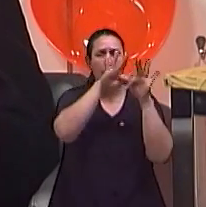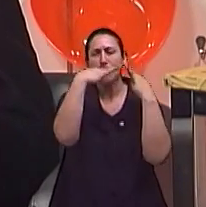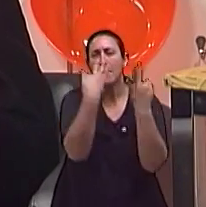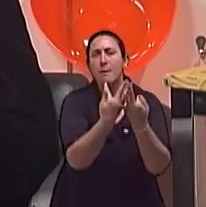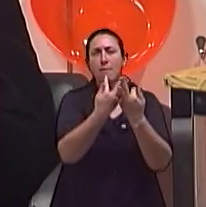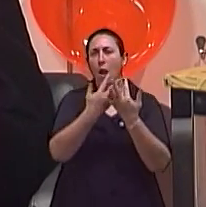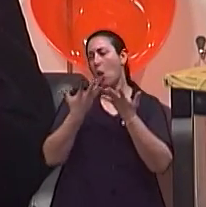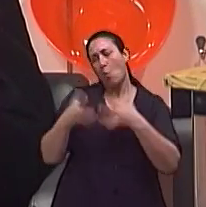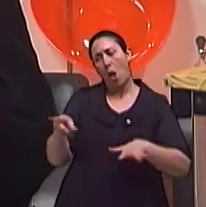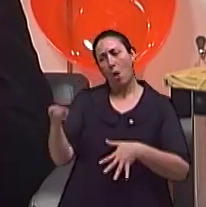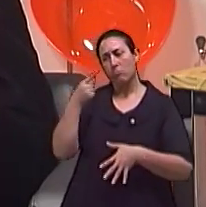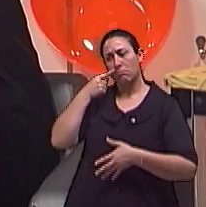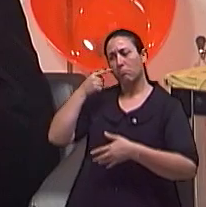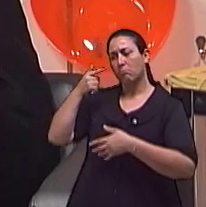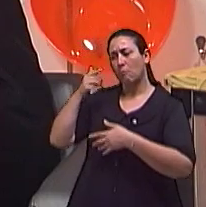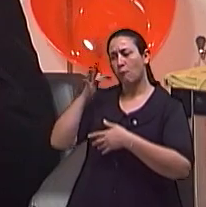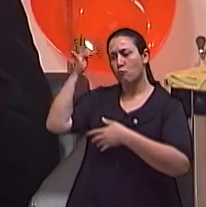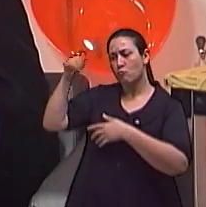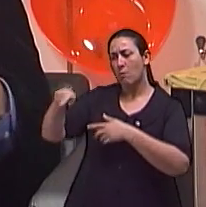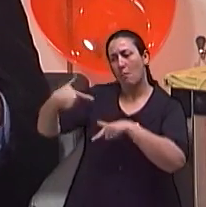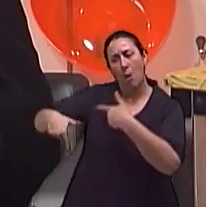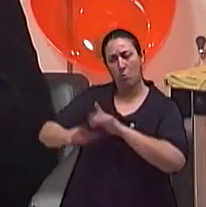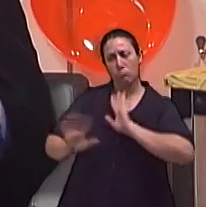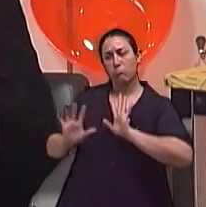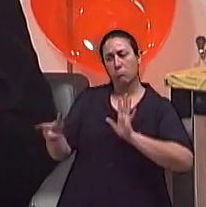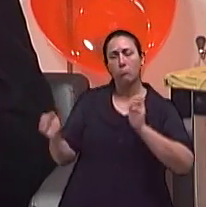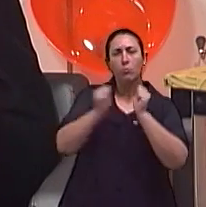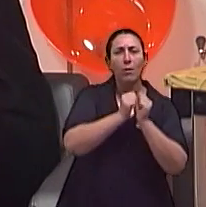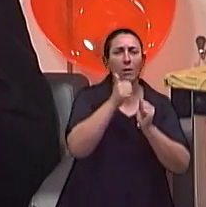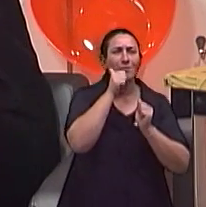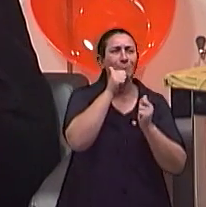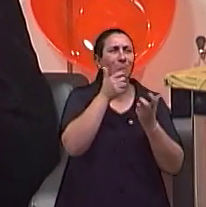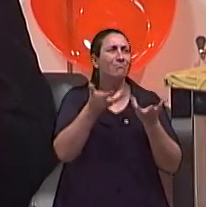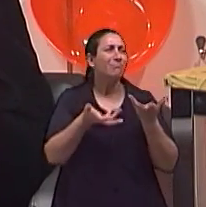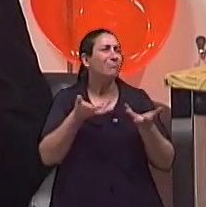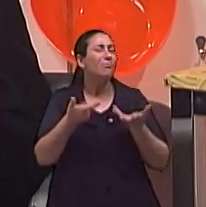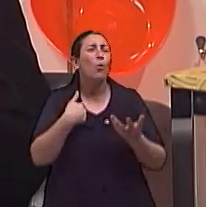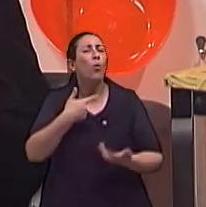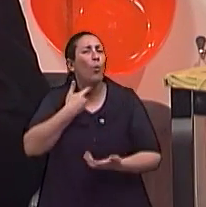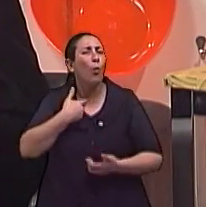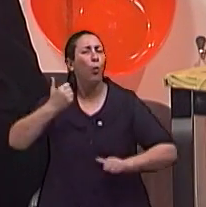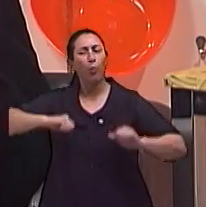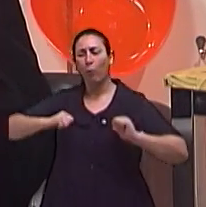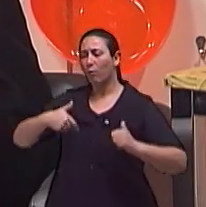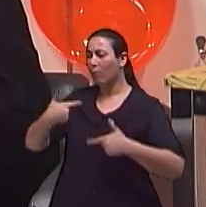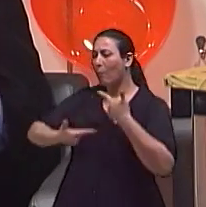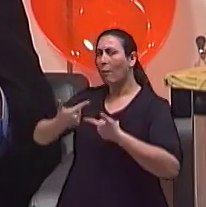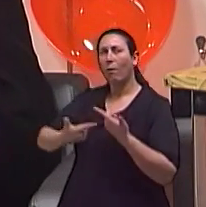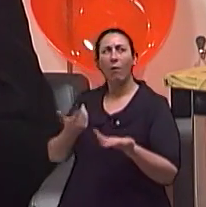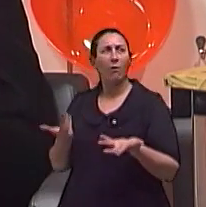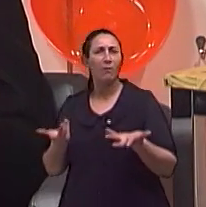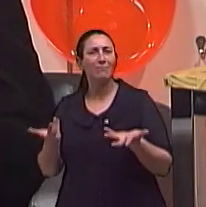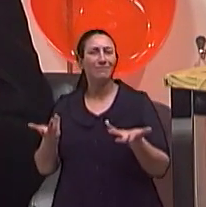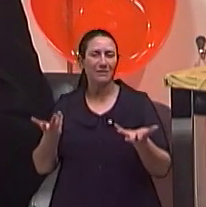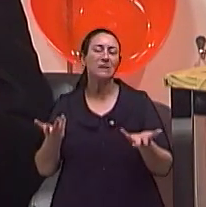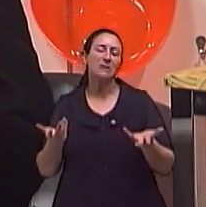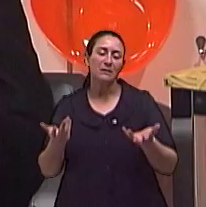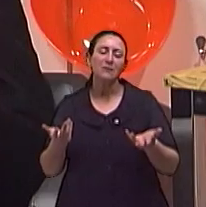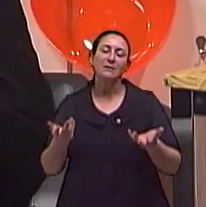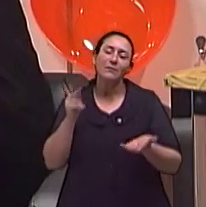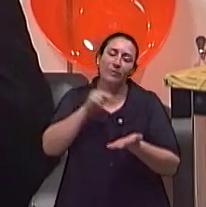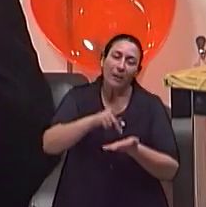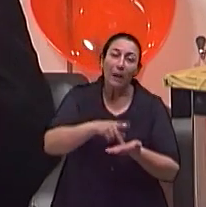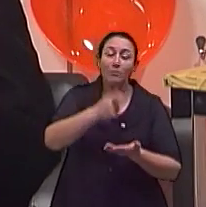queria que ela trabalhasse. Então, queria que ela fosse diferente do que ela era. Então, ali no caso da Merlin era diferente. Claro que ela